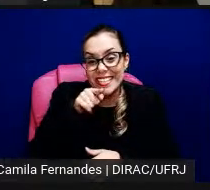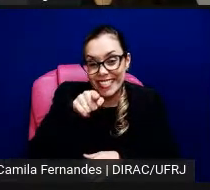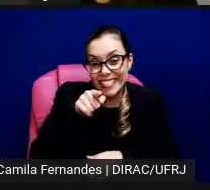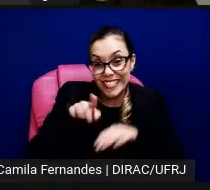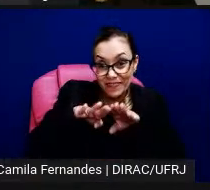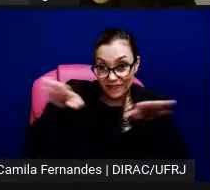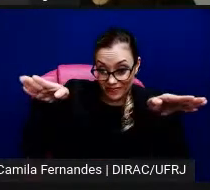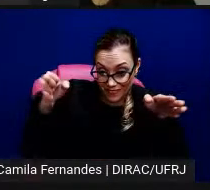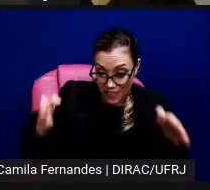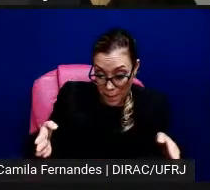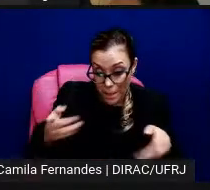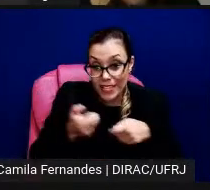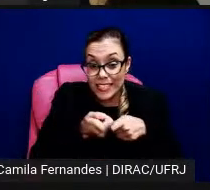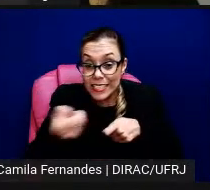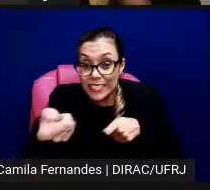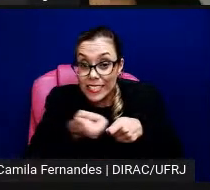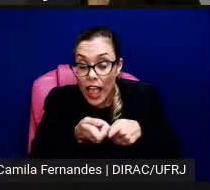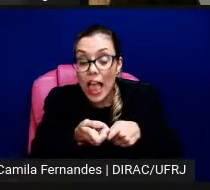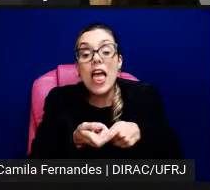dia ele